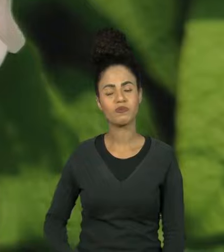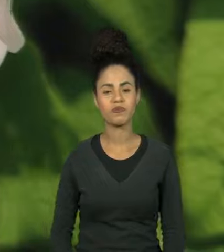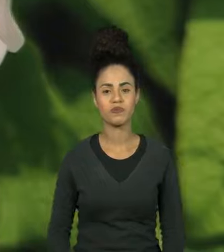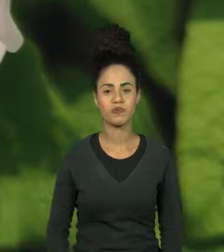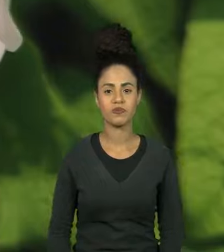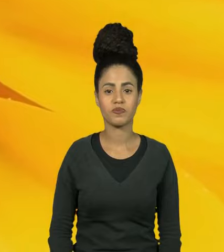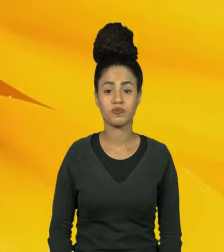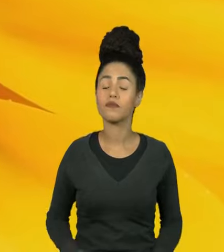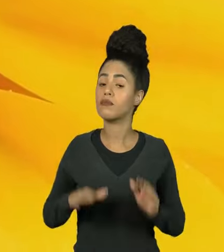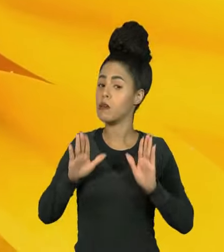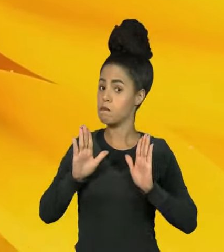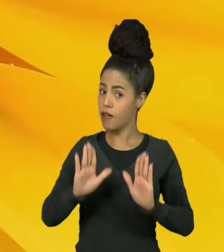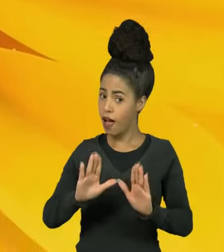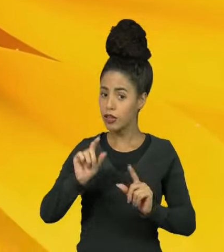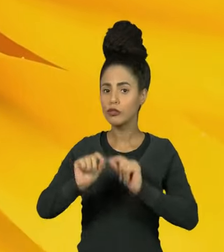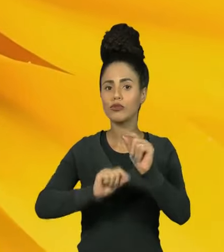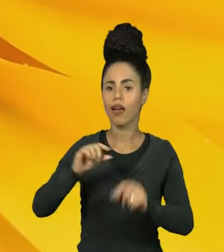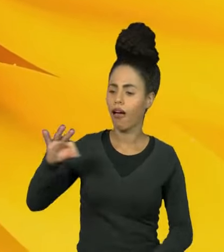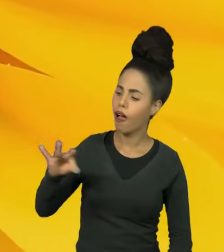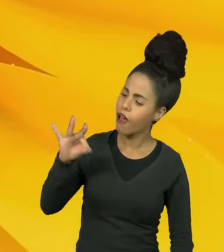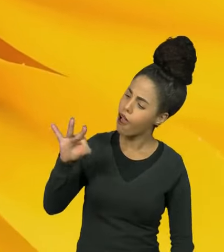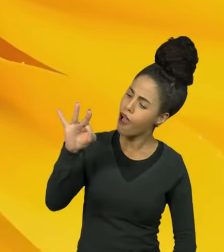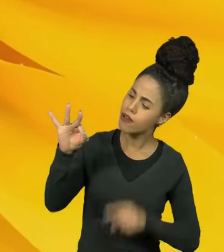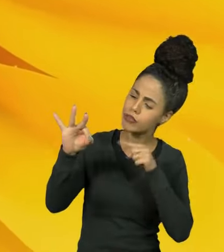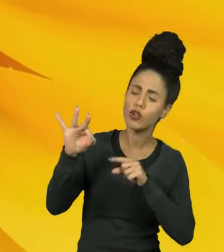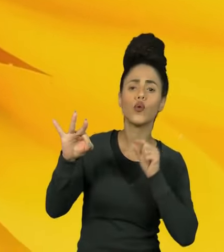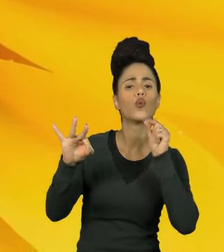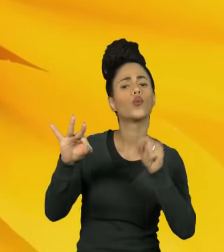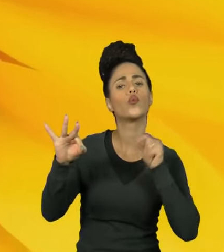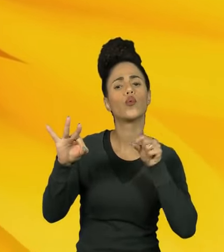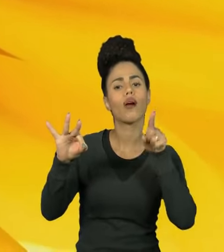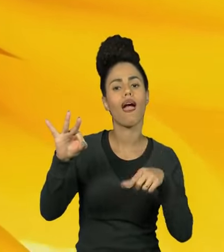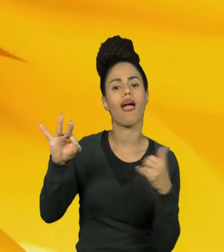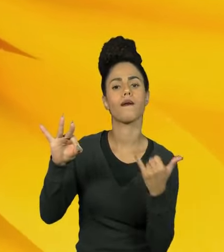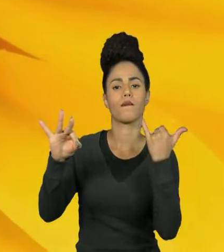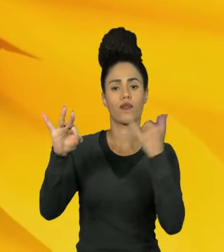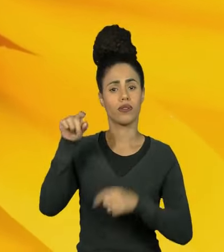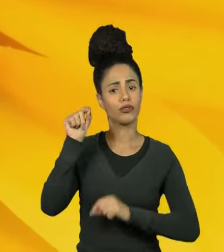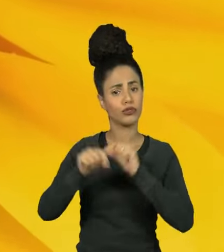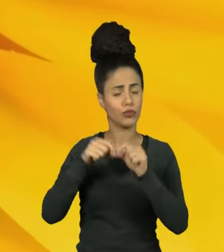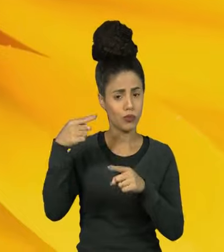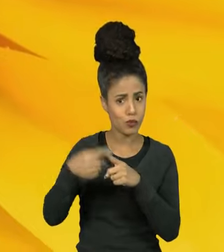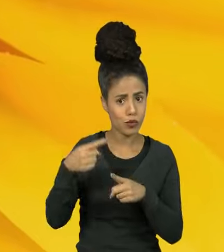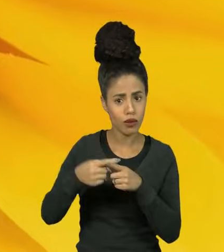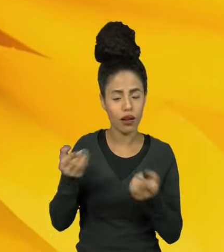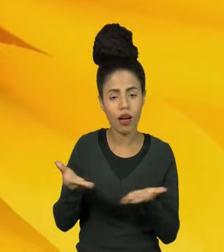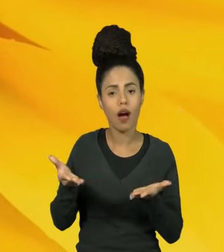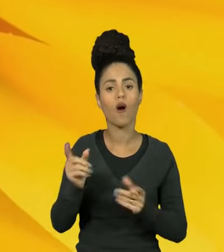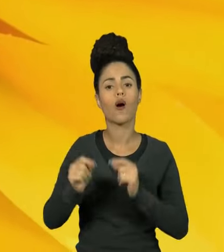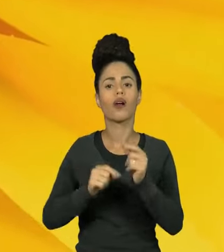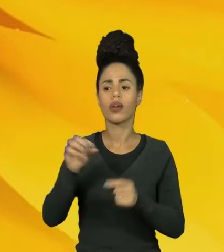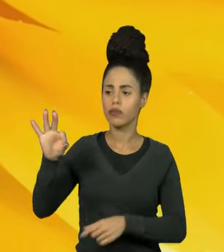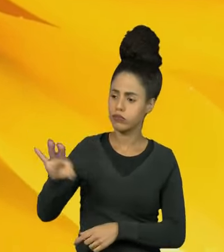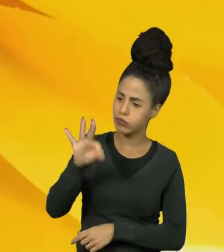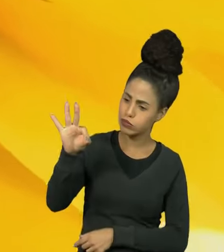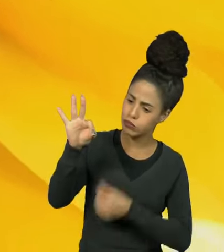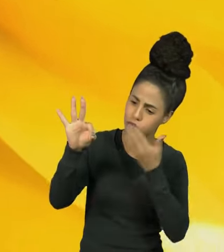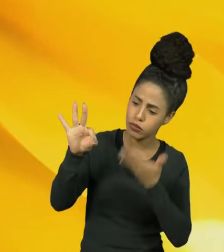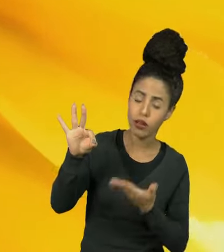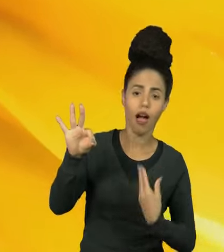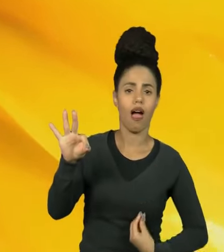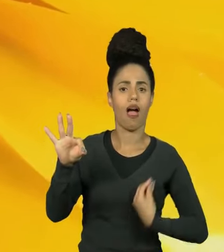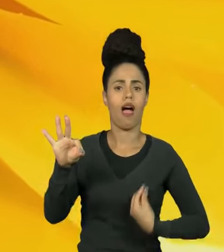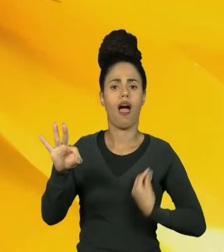Na verdade, as abelhas em geral desempenham um papel muito maior, chegaram até a ser declaradas os seres